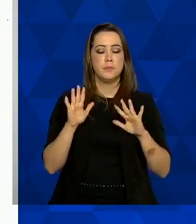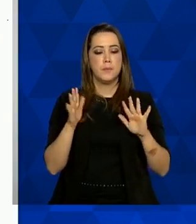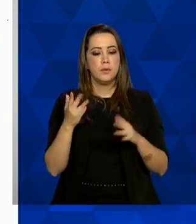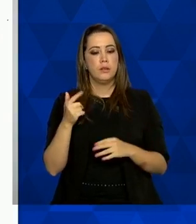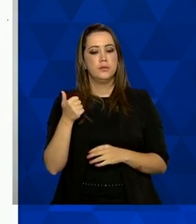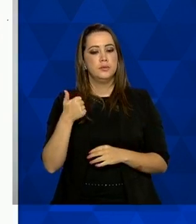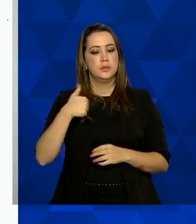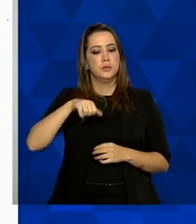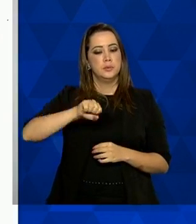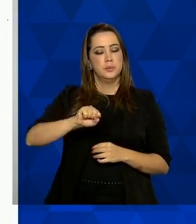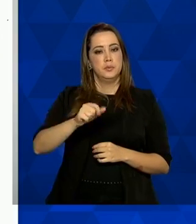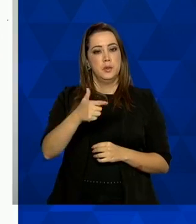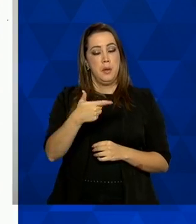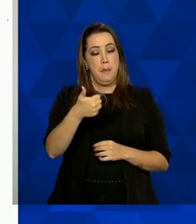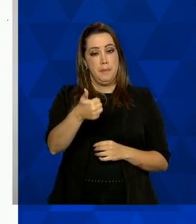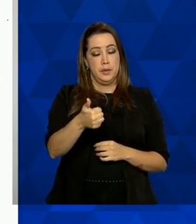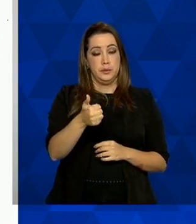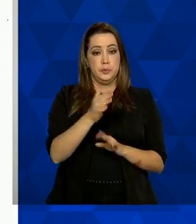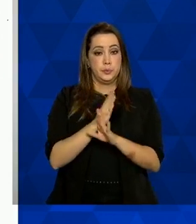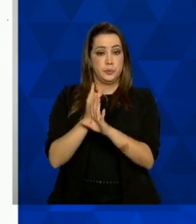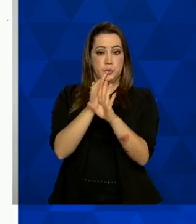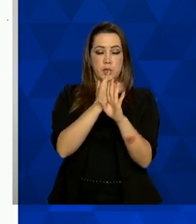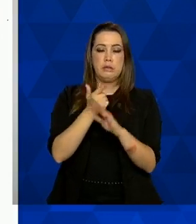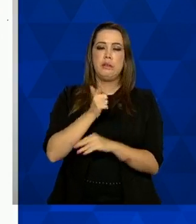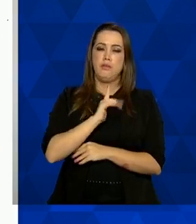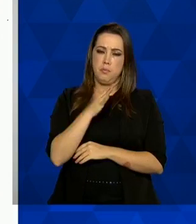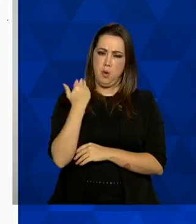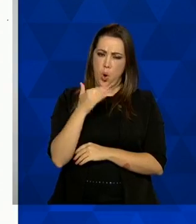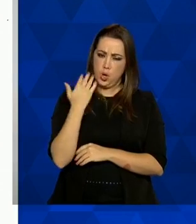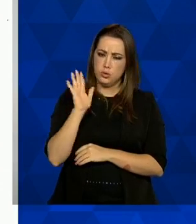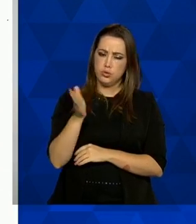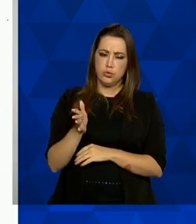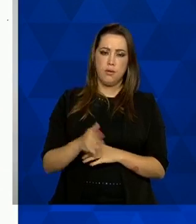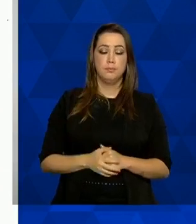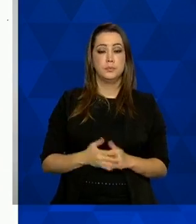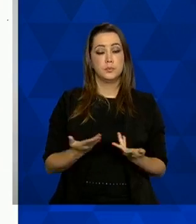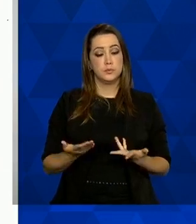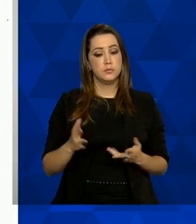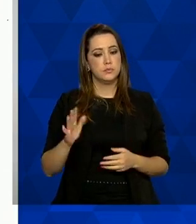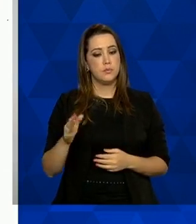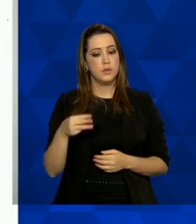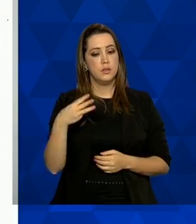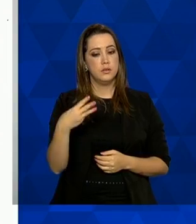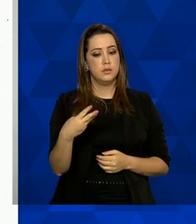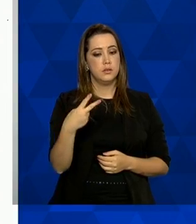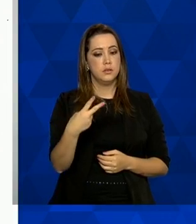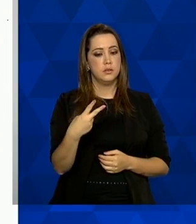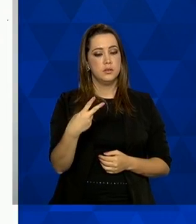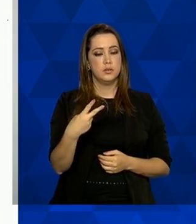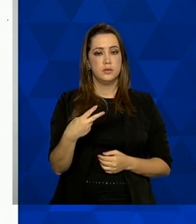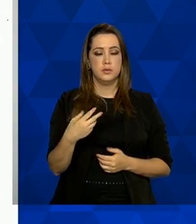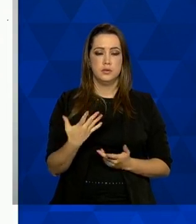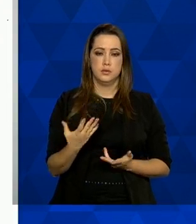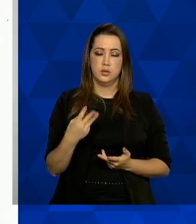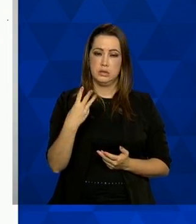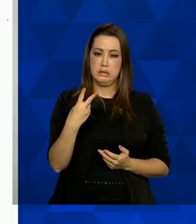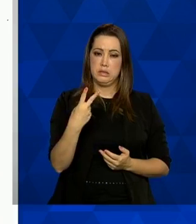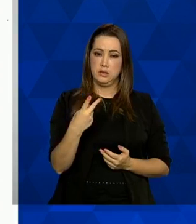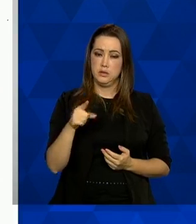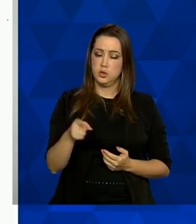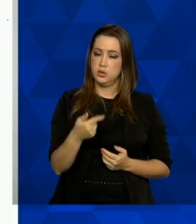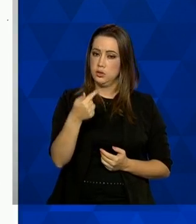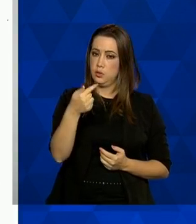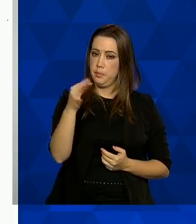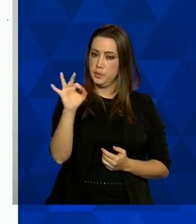.821 municípios confirmaram óbitos por Covid dos quais referentes a 32